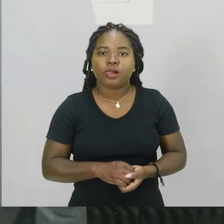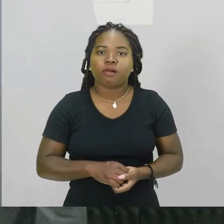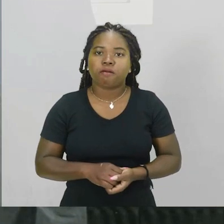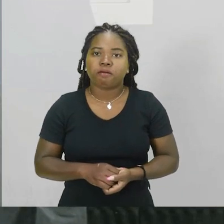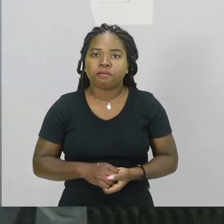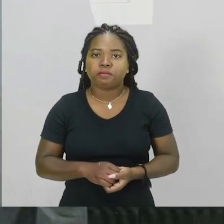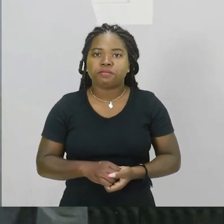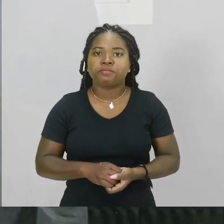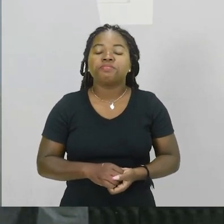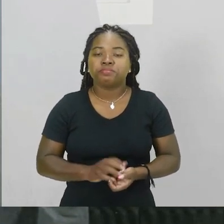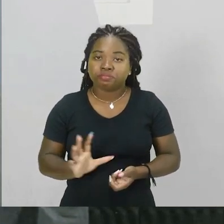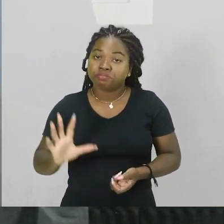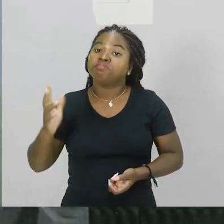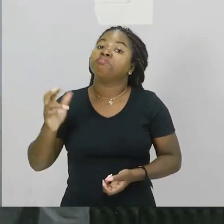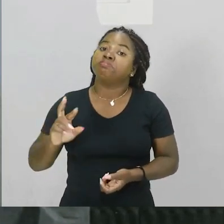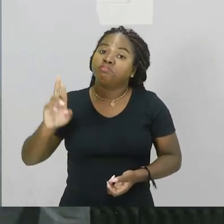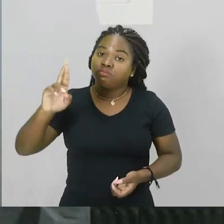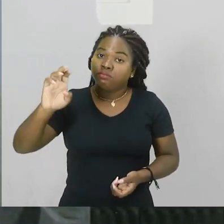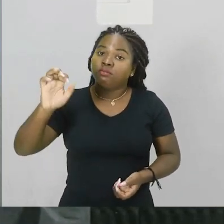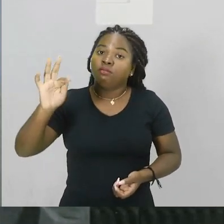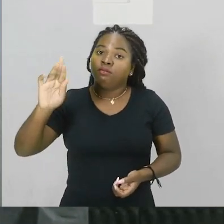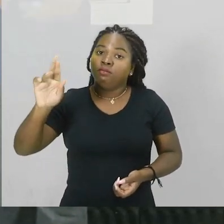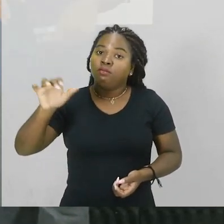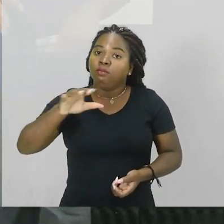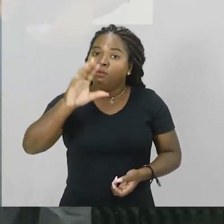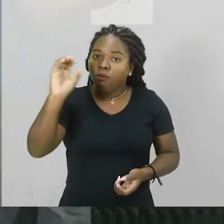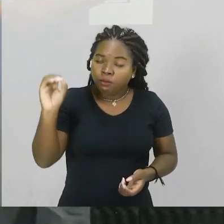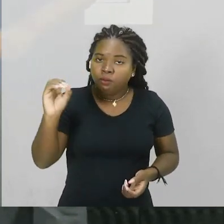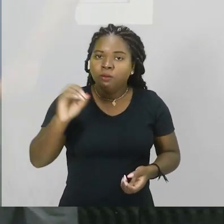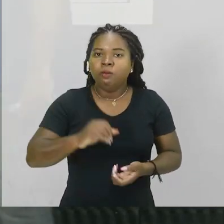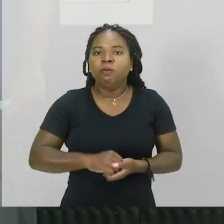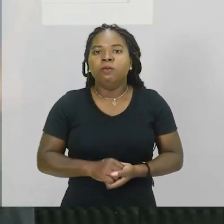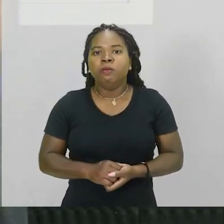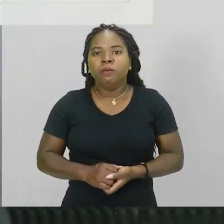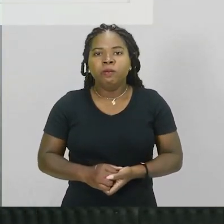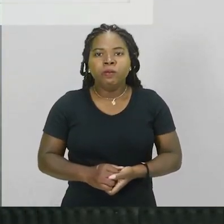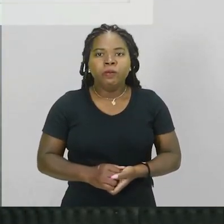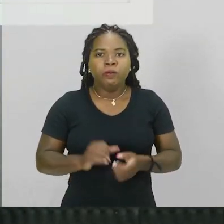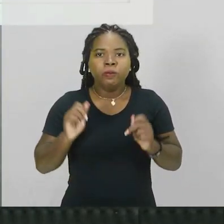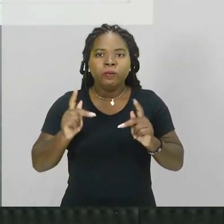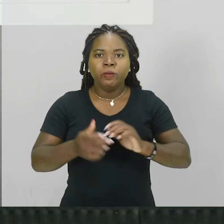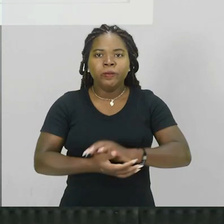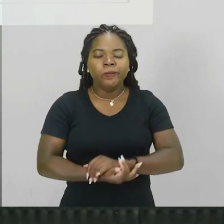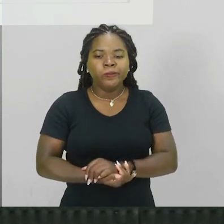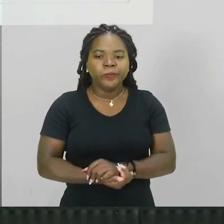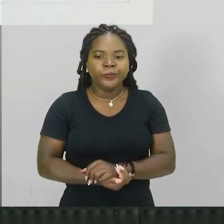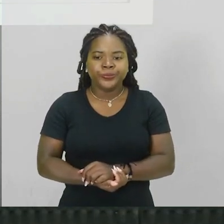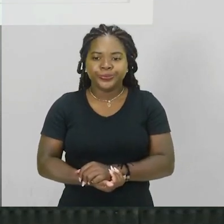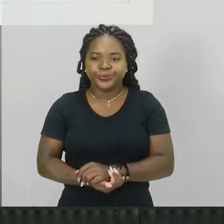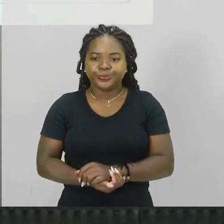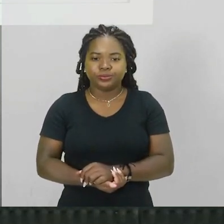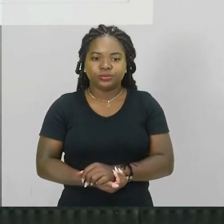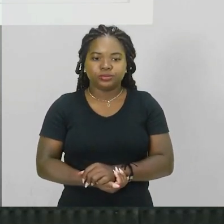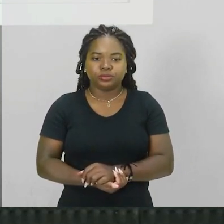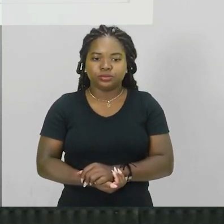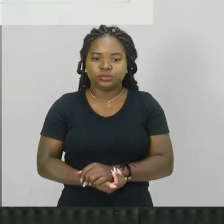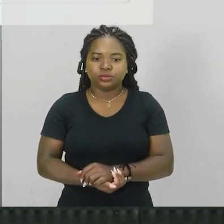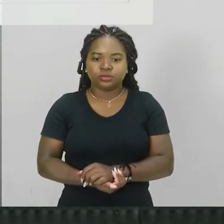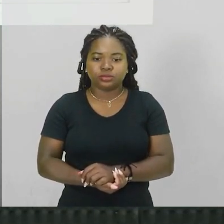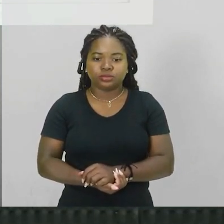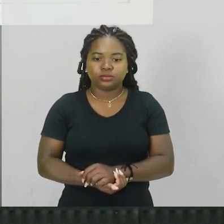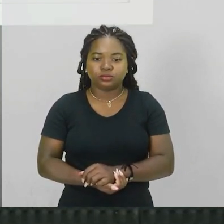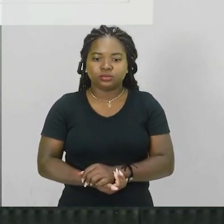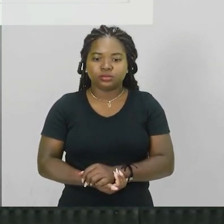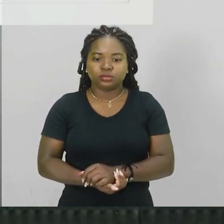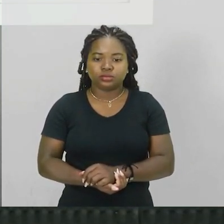essa lente nós temos aí também levando em consideração os princípios da refração tá ok? então a lente ela tem que